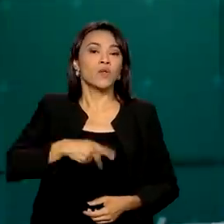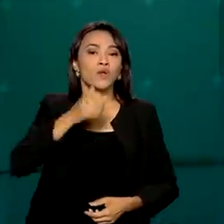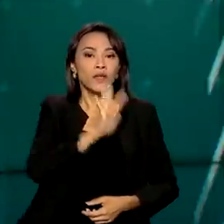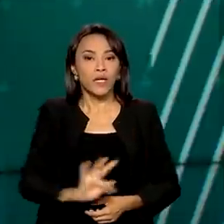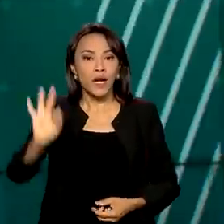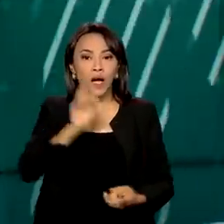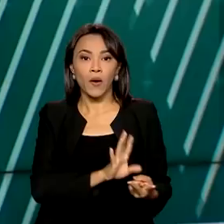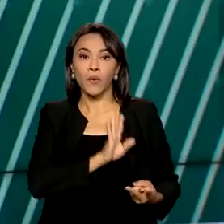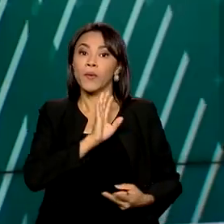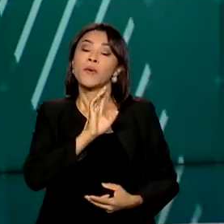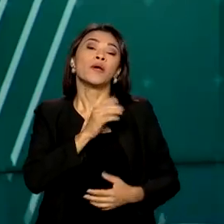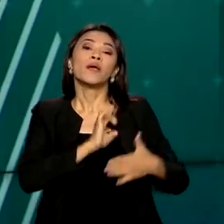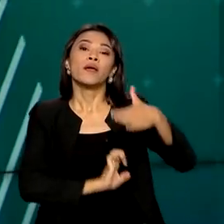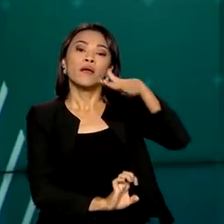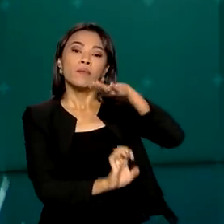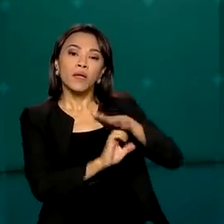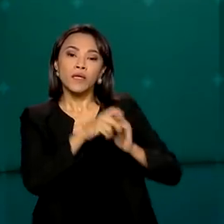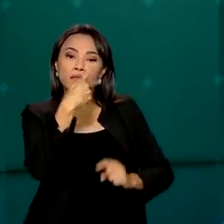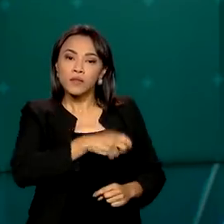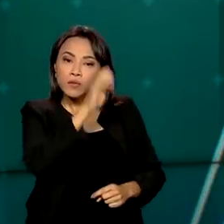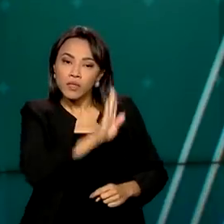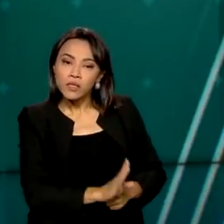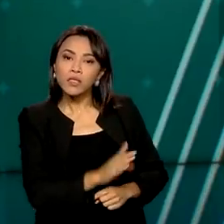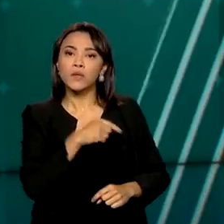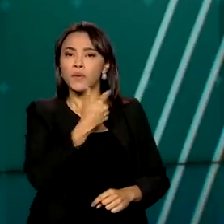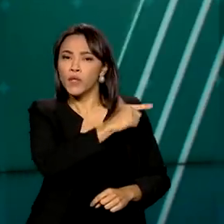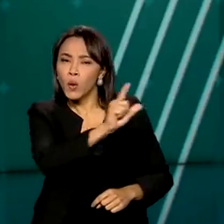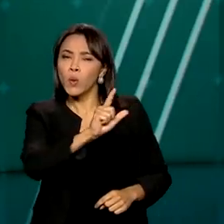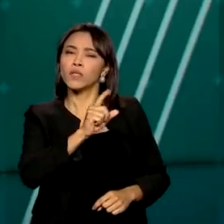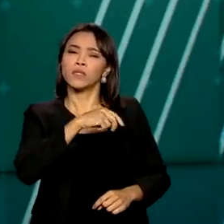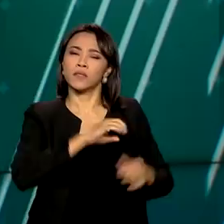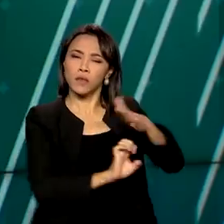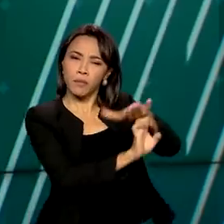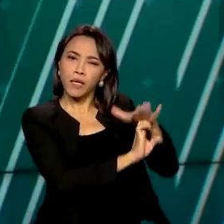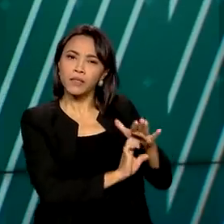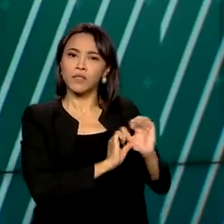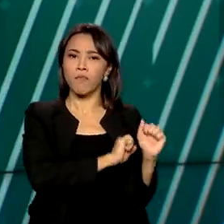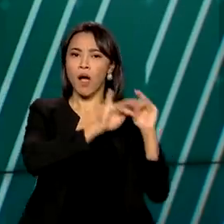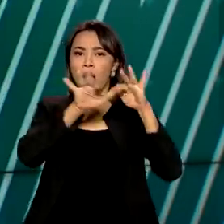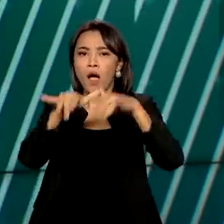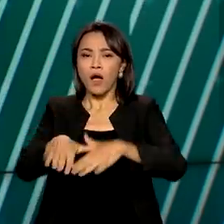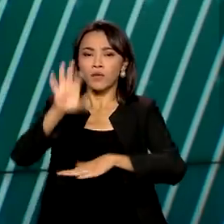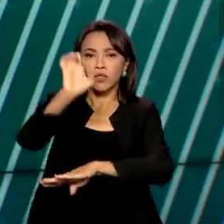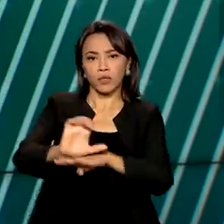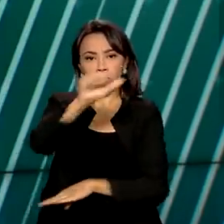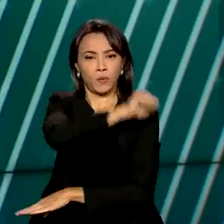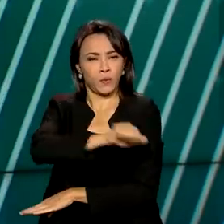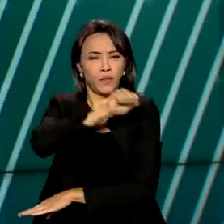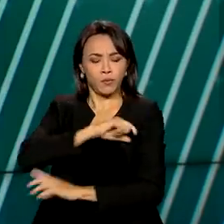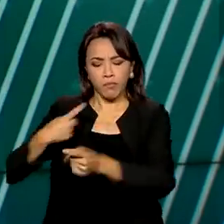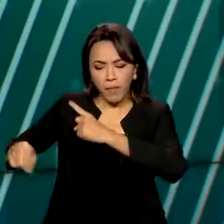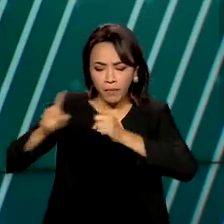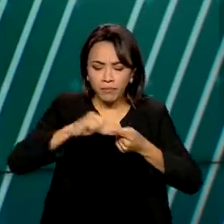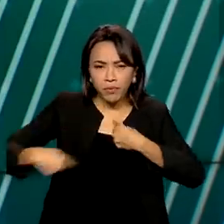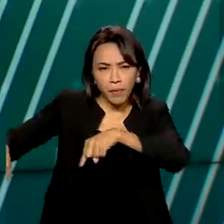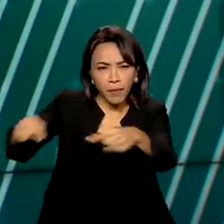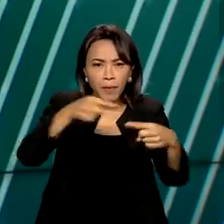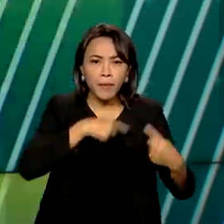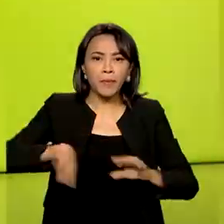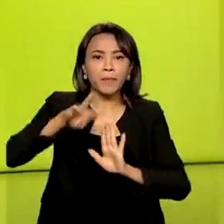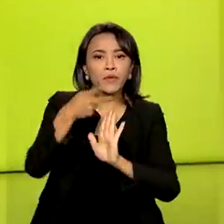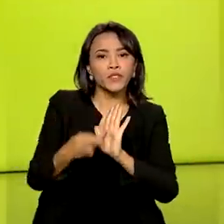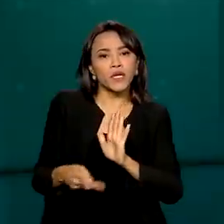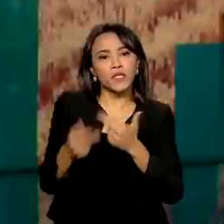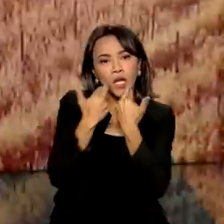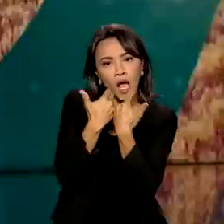brasileiras e de multinacionais e empreendedores debateram no Jardim Botânico, no Rio de Janeiro, projetos inovadores de sustentabilidade